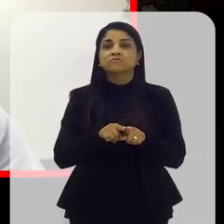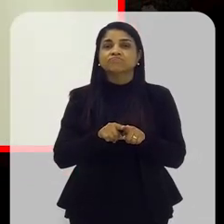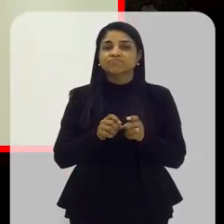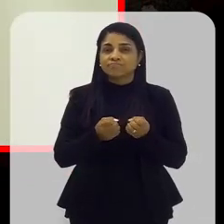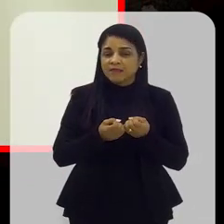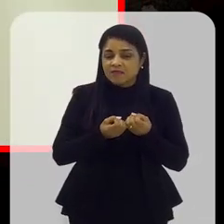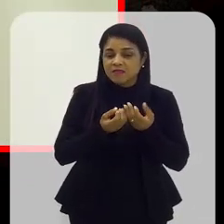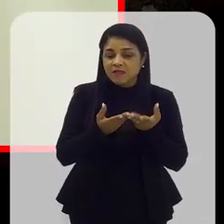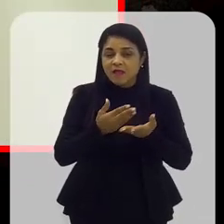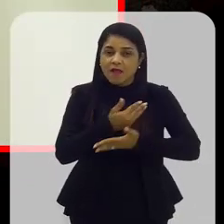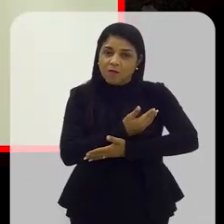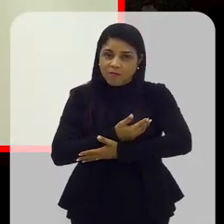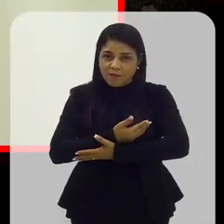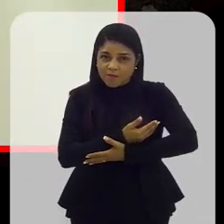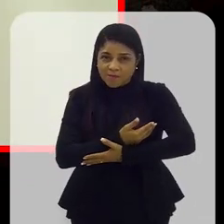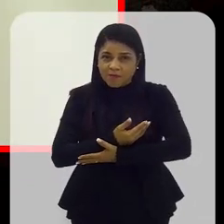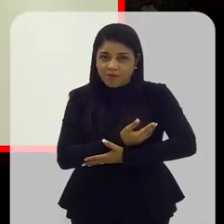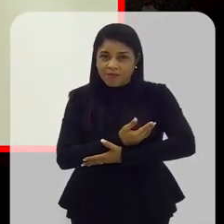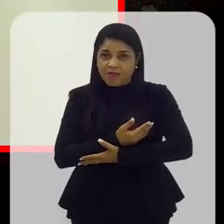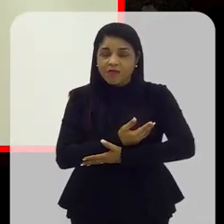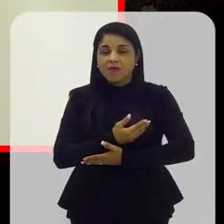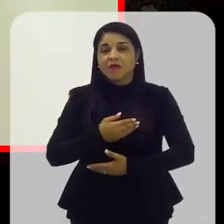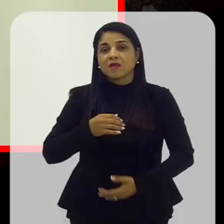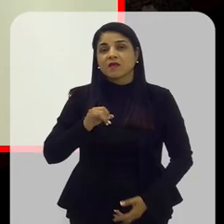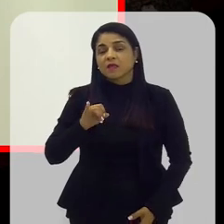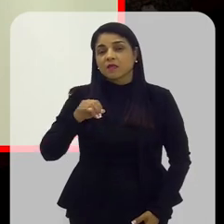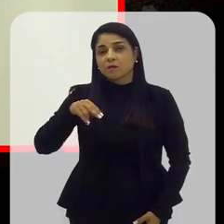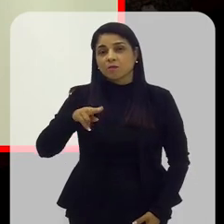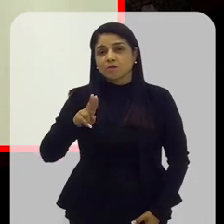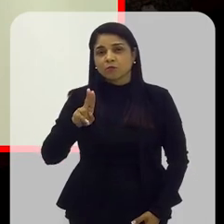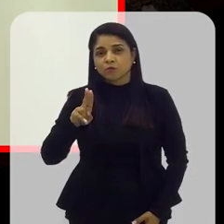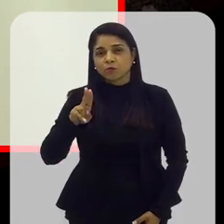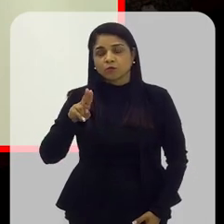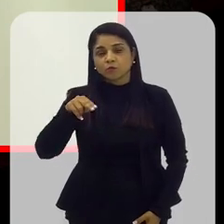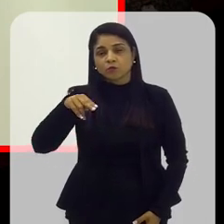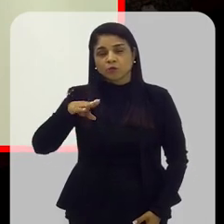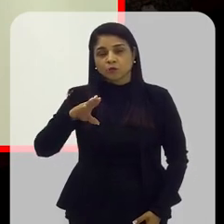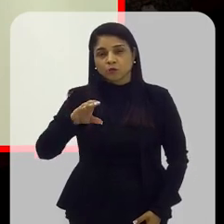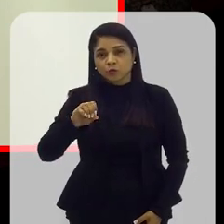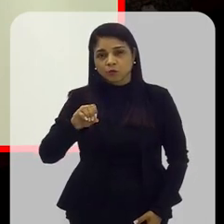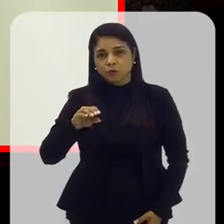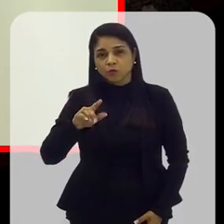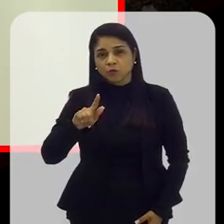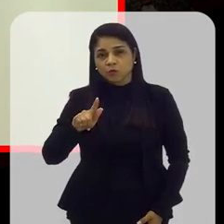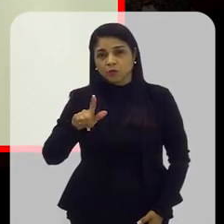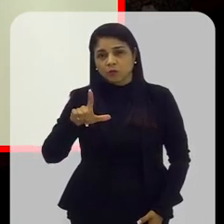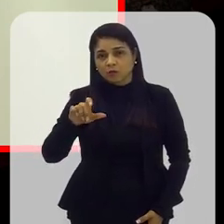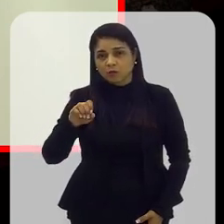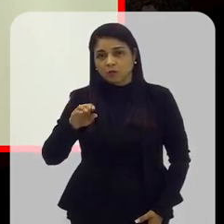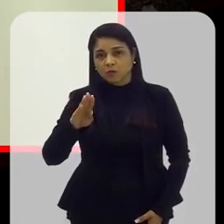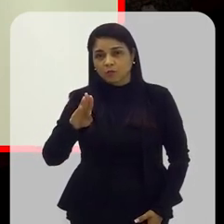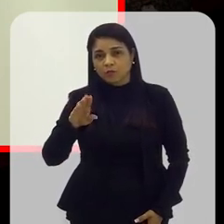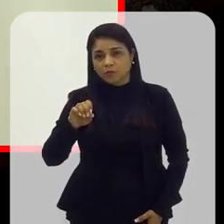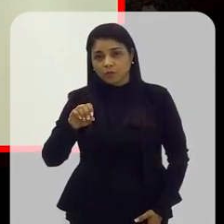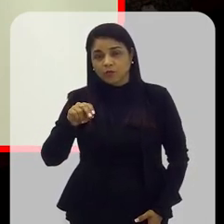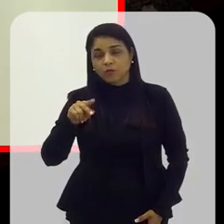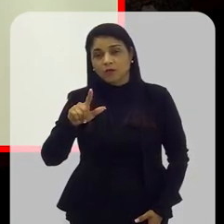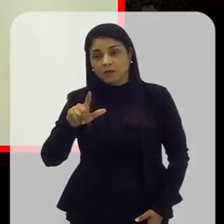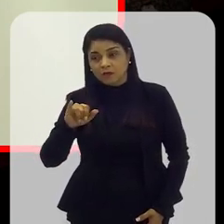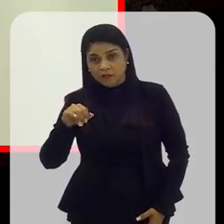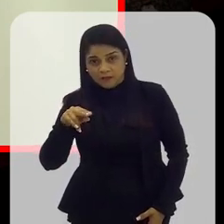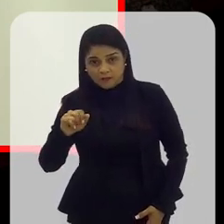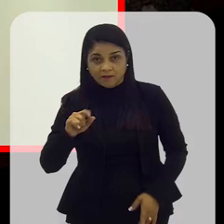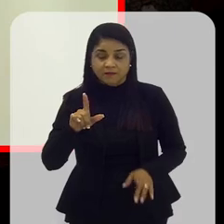ainda fornece a essa criança as imunoglobulinas, ou seja, ela dá o bicho e também dá o bicho